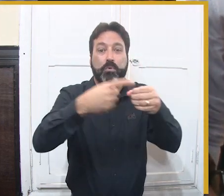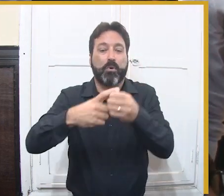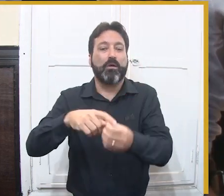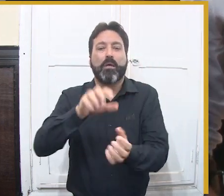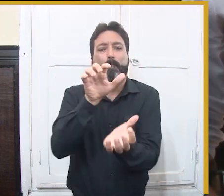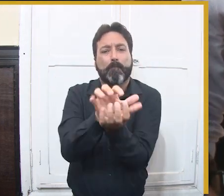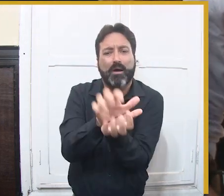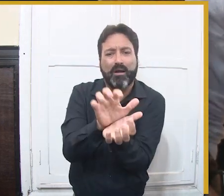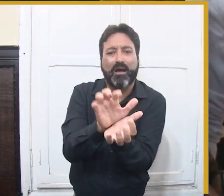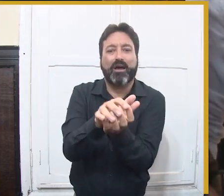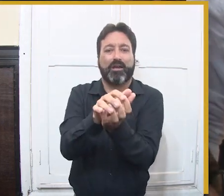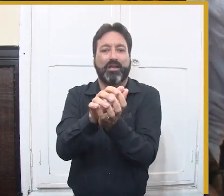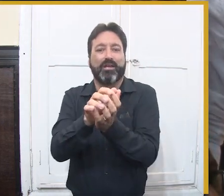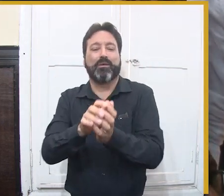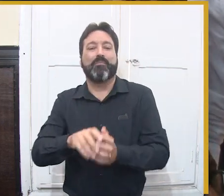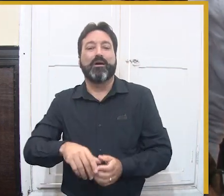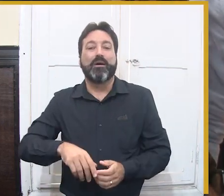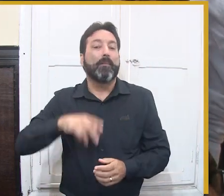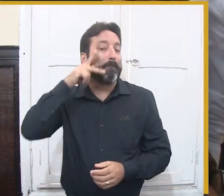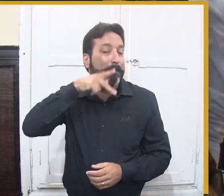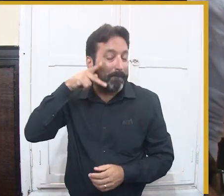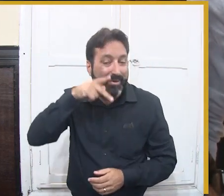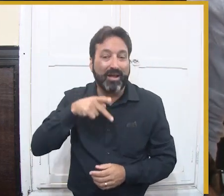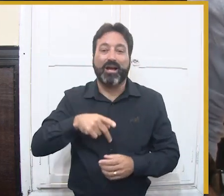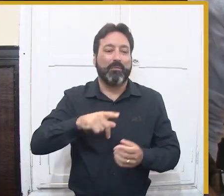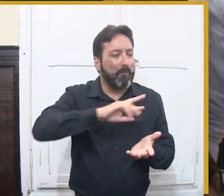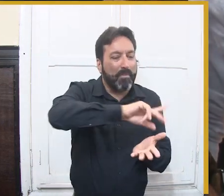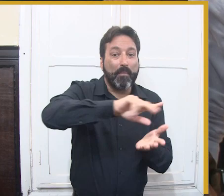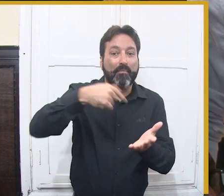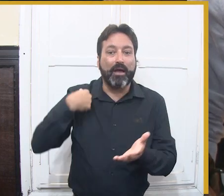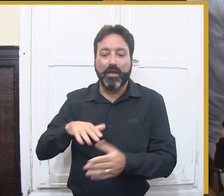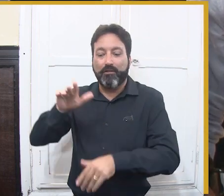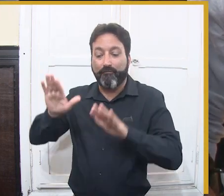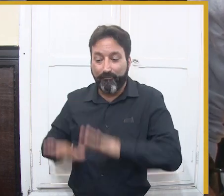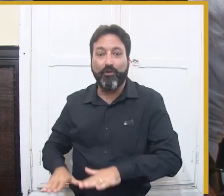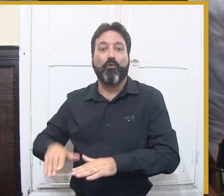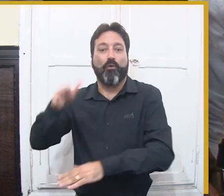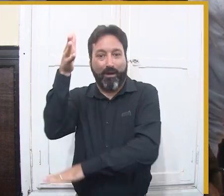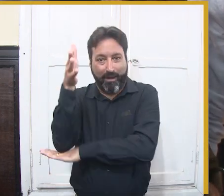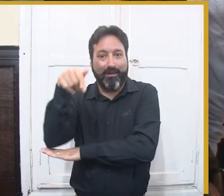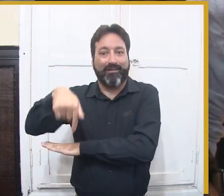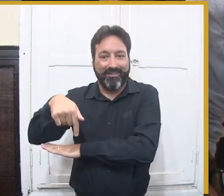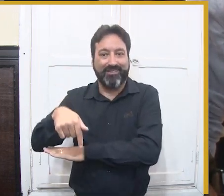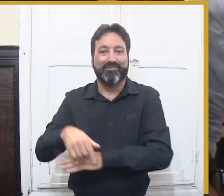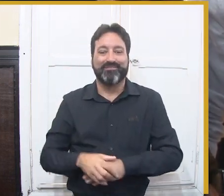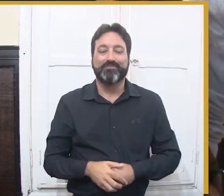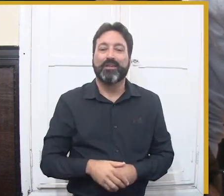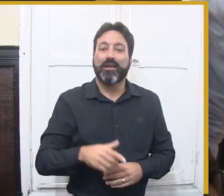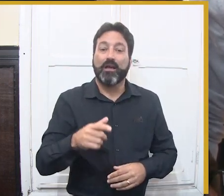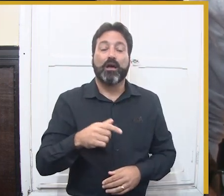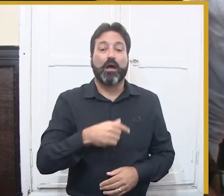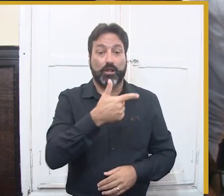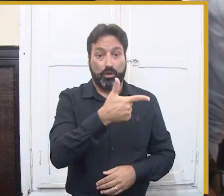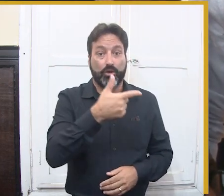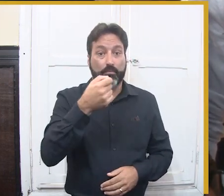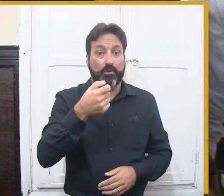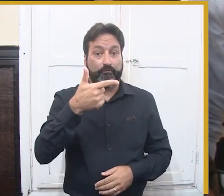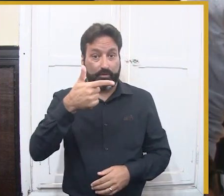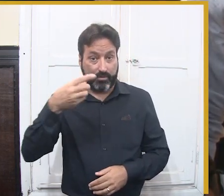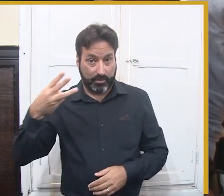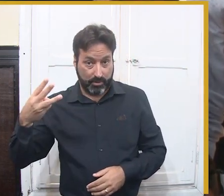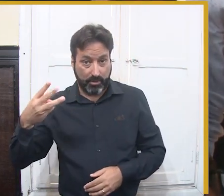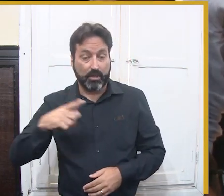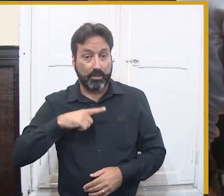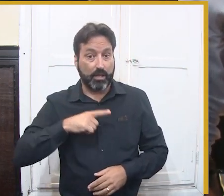cidade de Campina Grande, dizendo impressionado e terminou ficando hospedado em Campina Grande para todos os shows que fez em Paraíba,